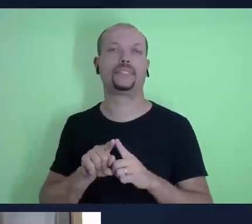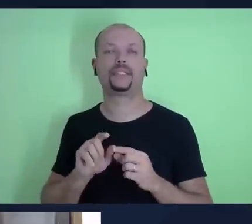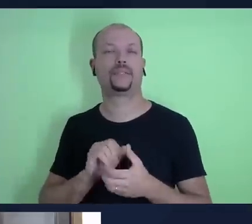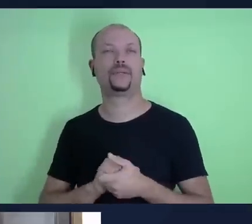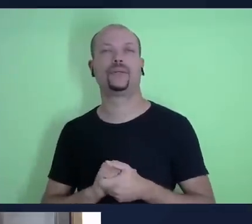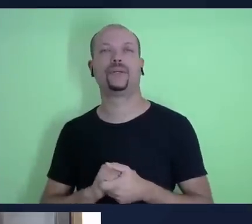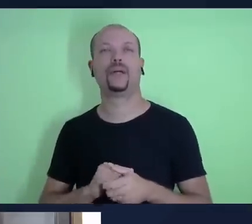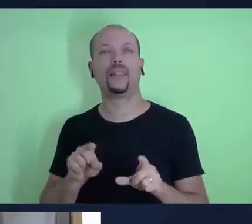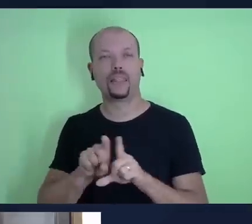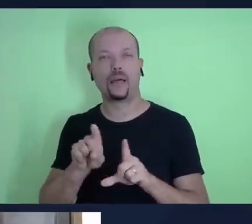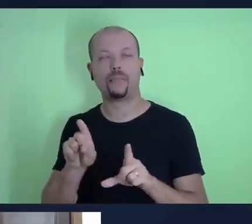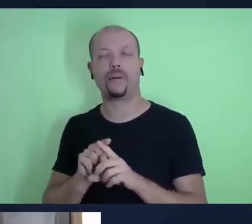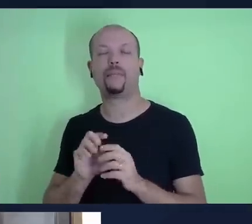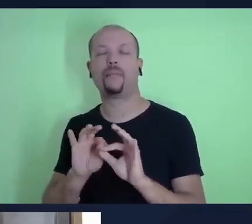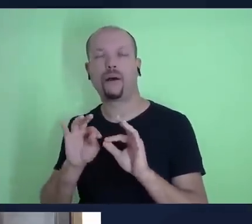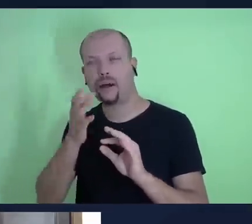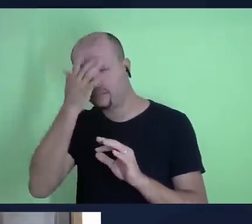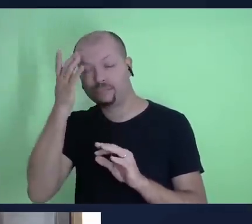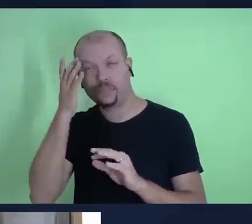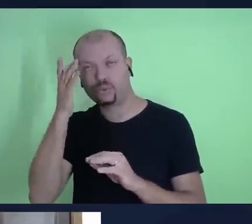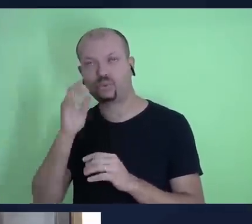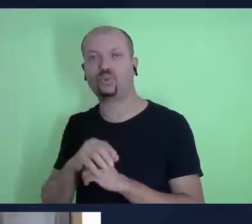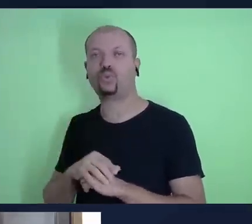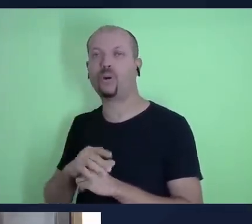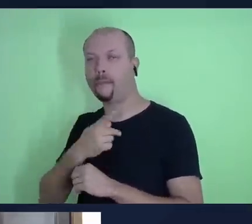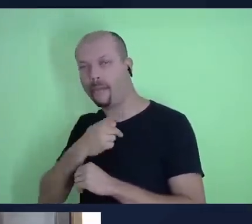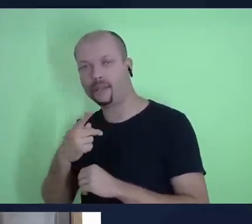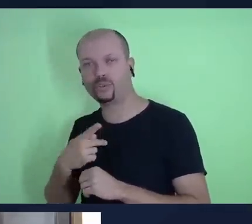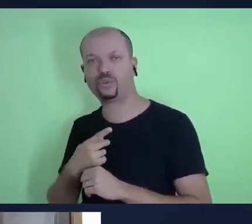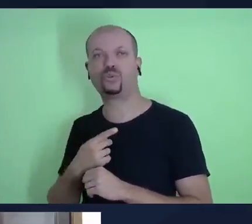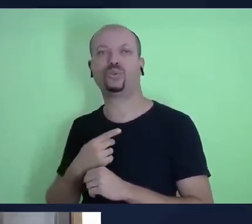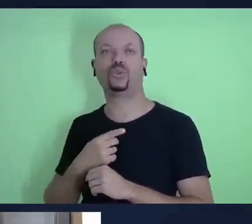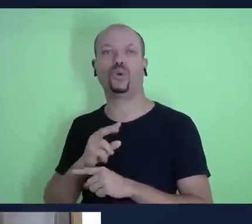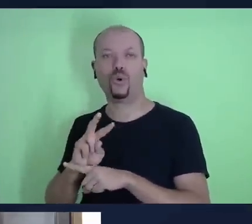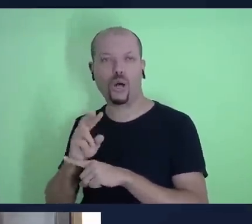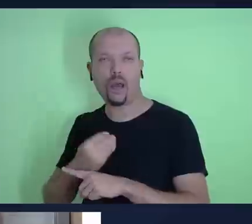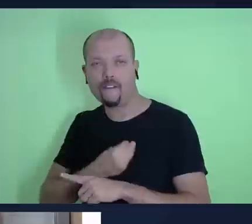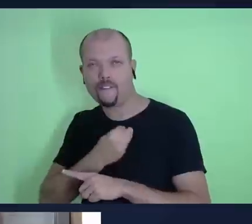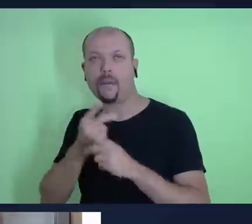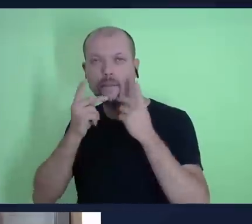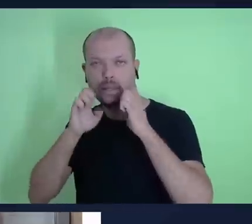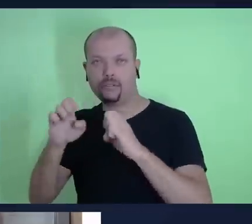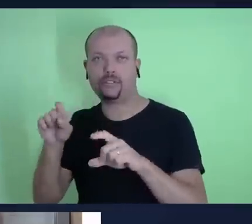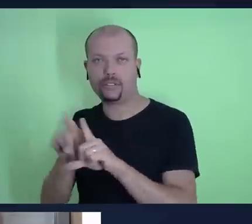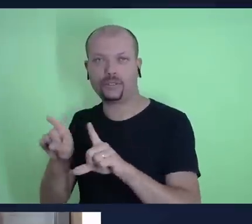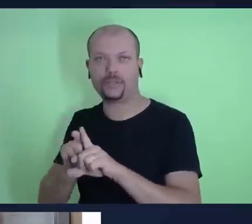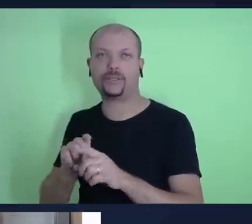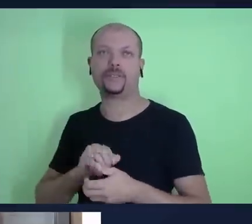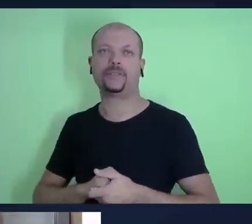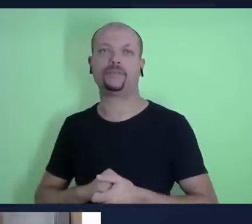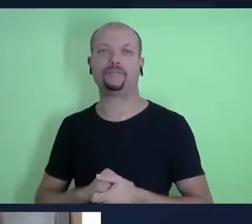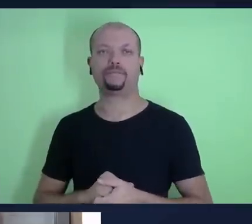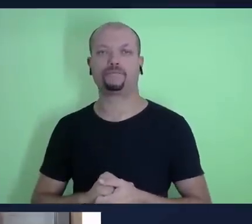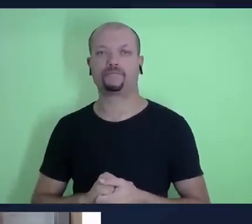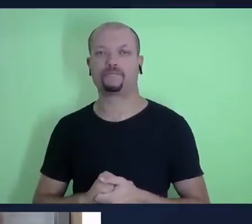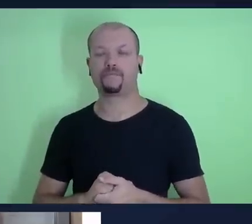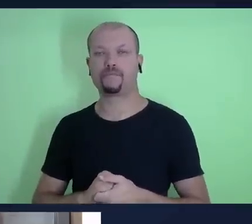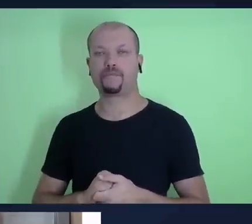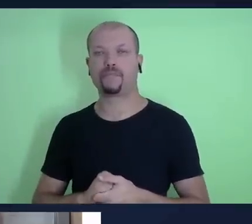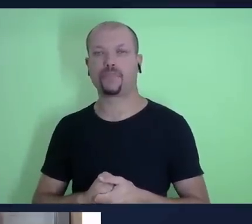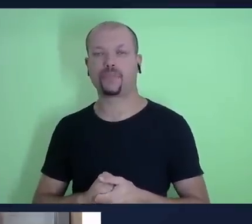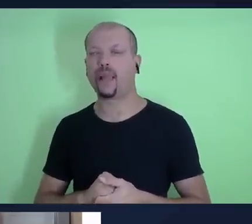para o sustento dos pastores, daqueles ligados diretamente à pregação do evangelho. Professor Everson, bem lembrado,